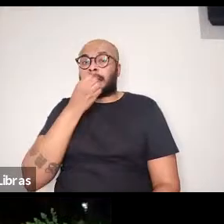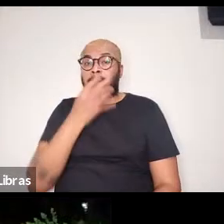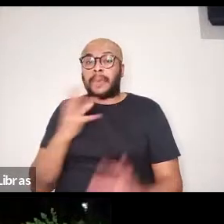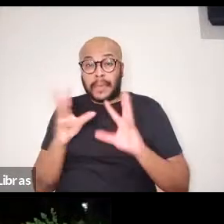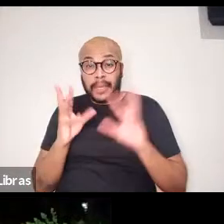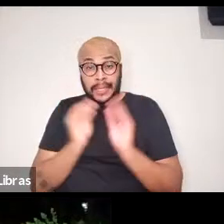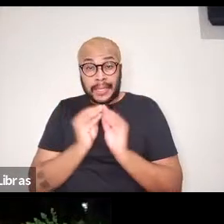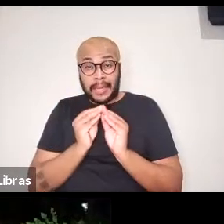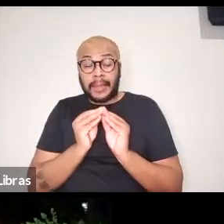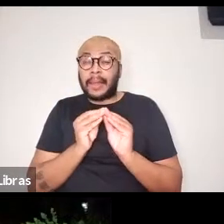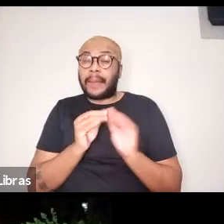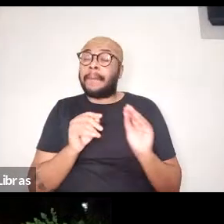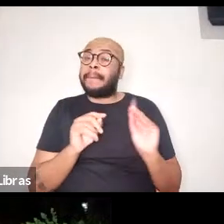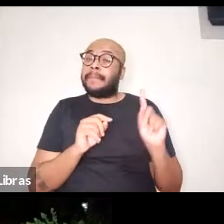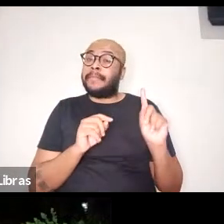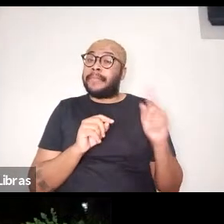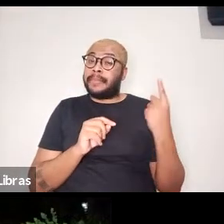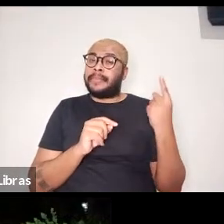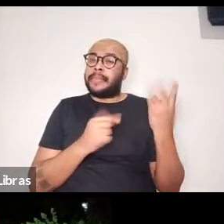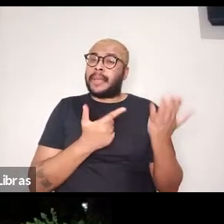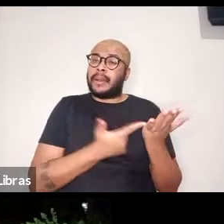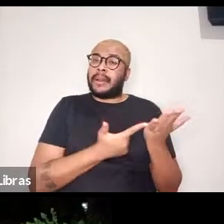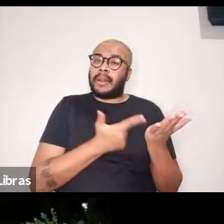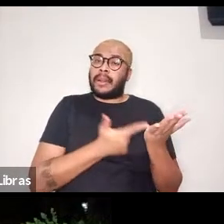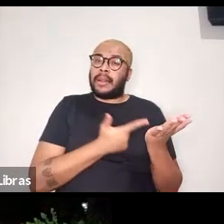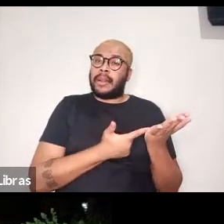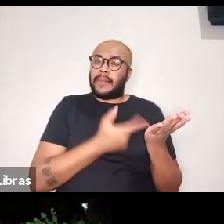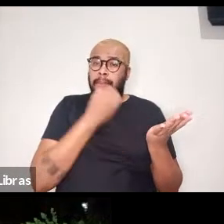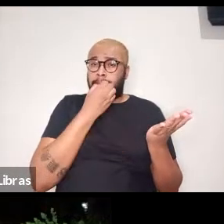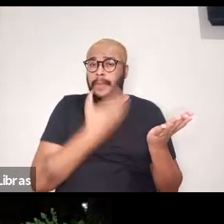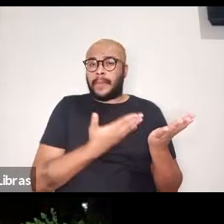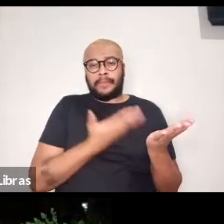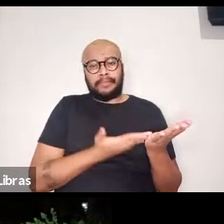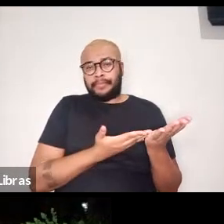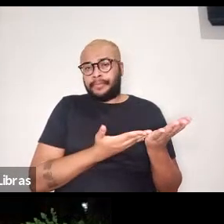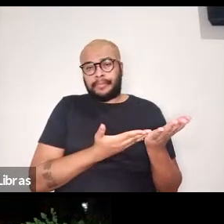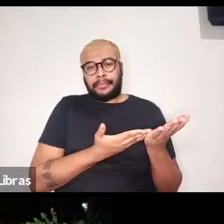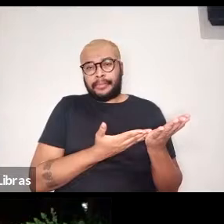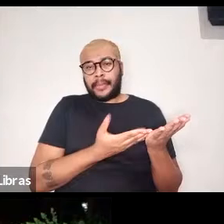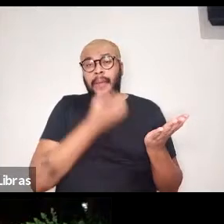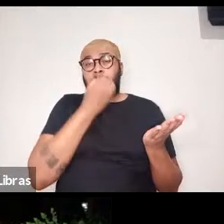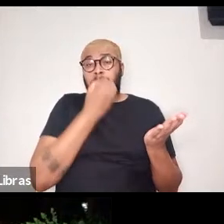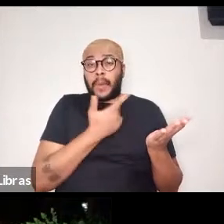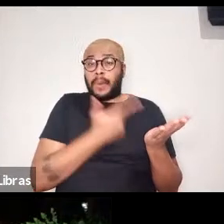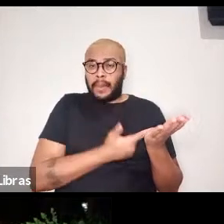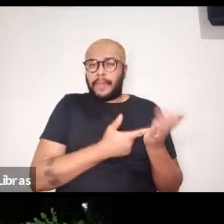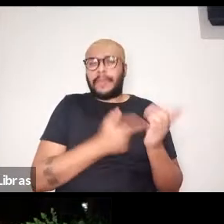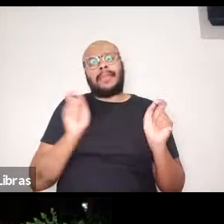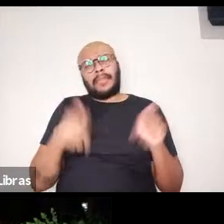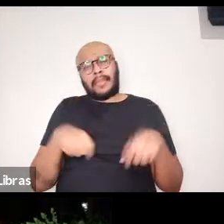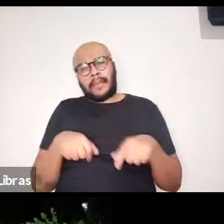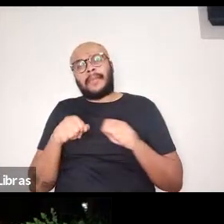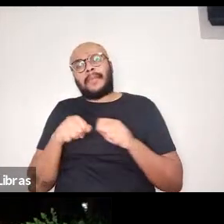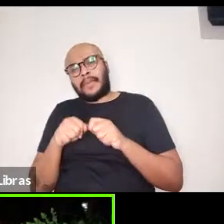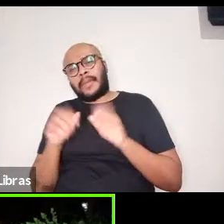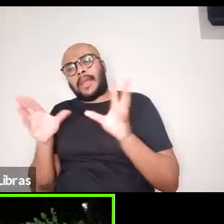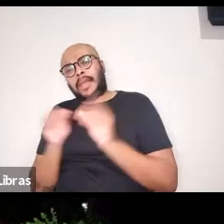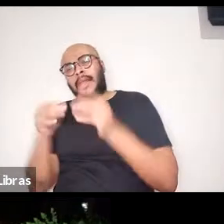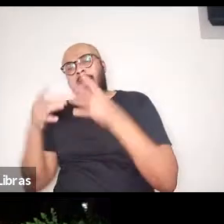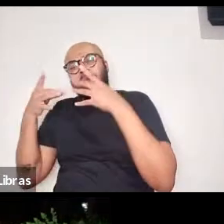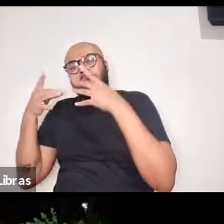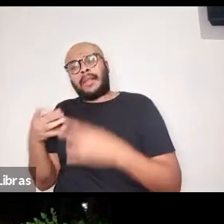bons livros. Então, tem que ser um bom livro. As boas resenhas não são